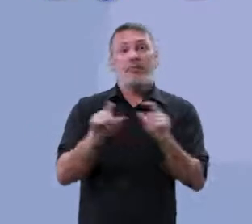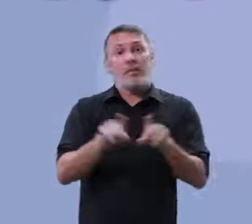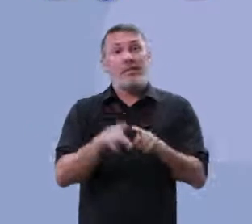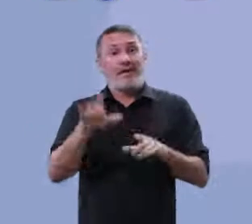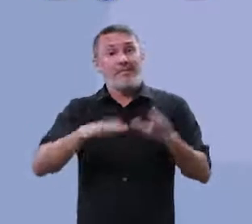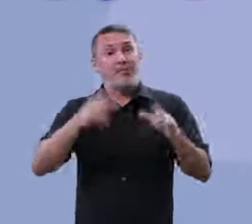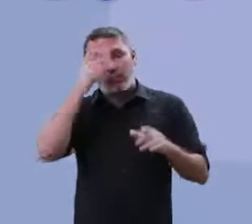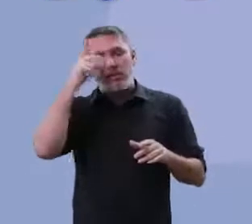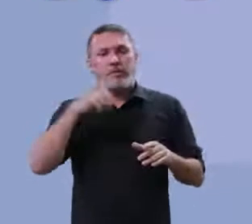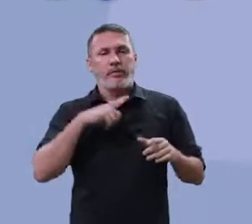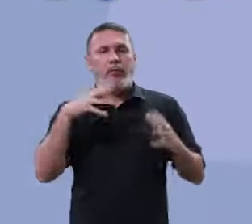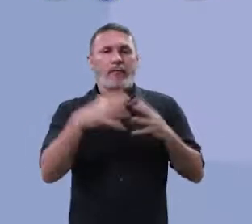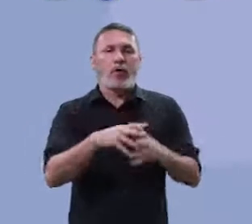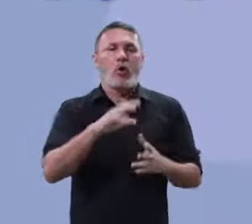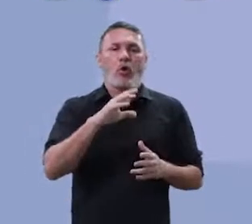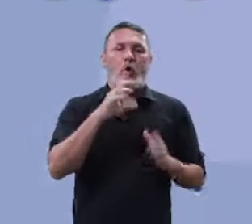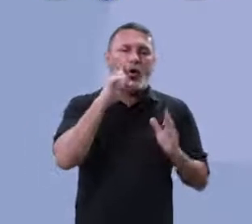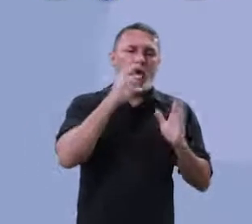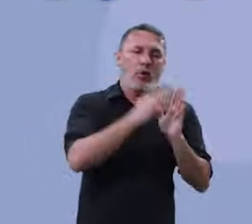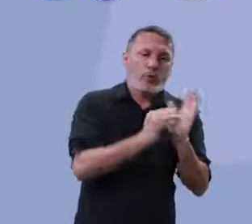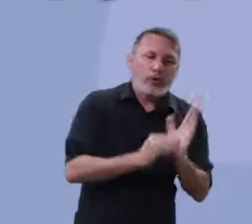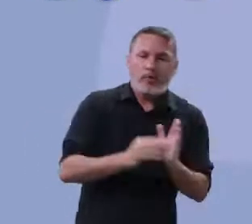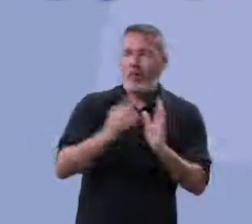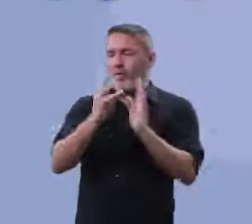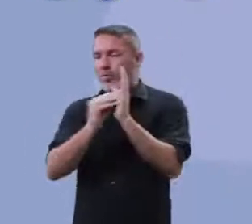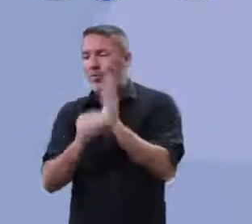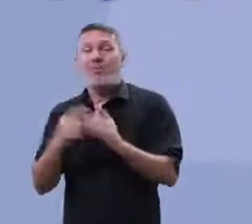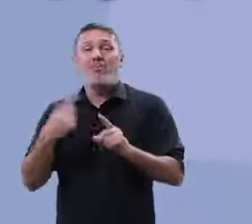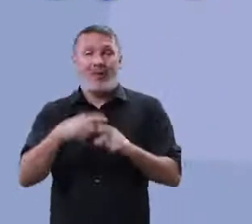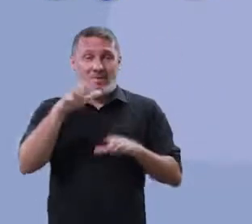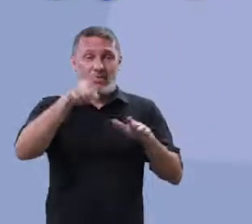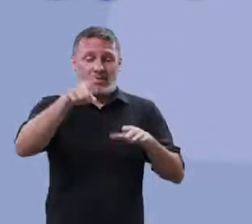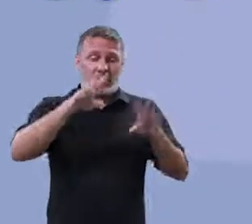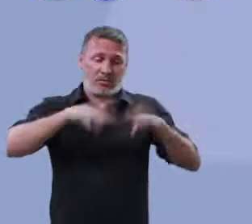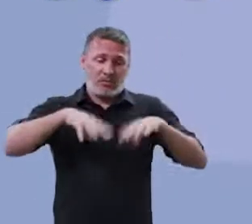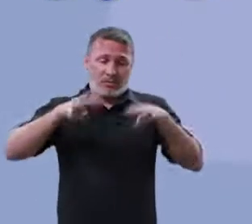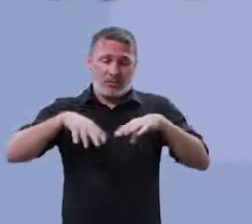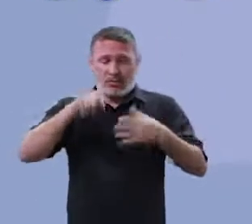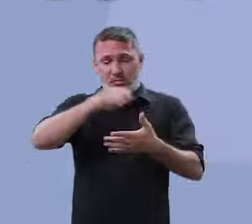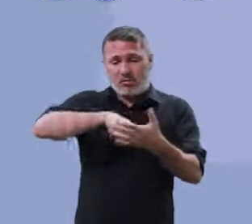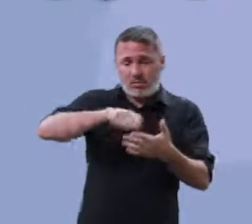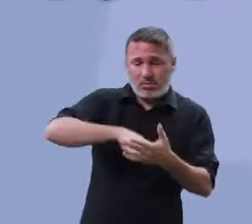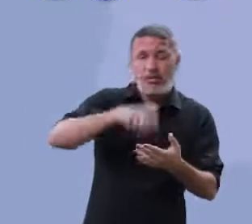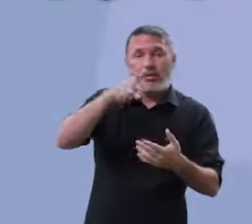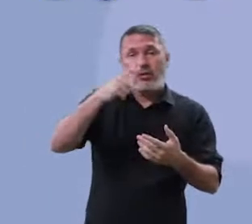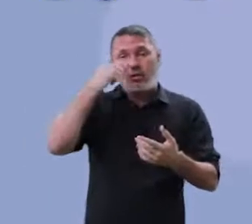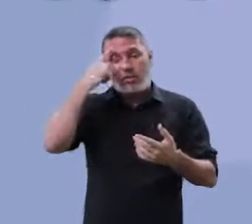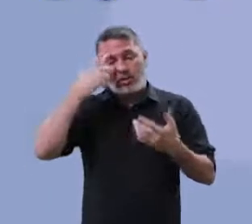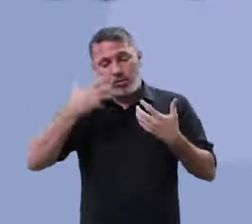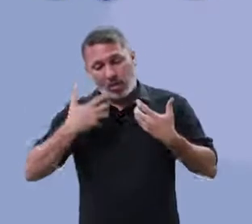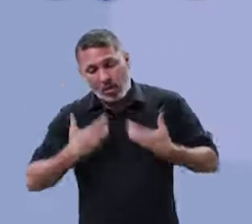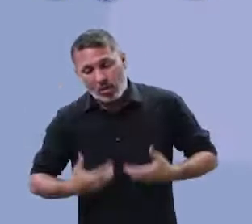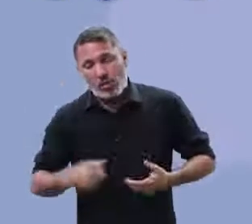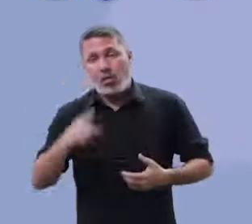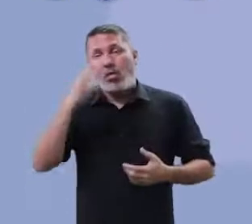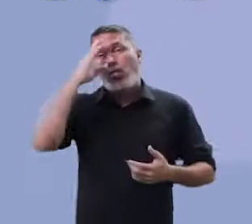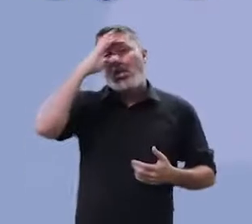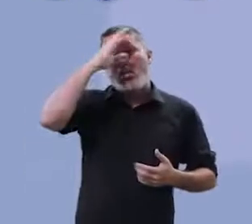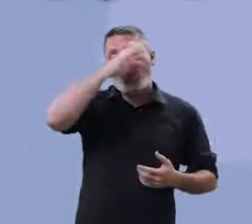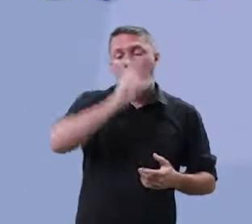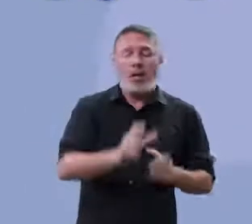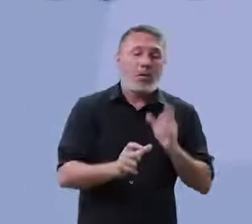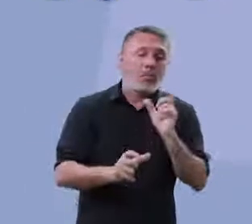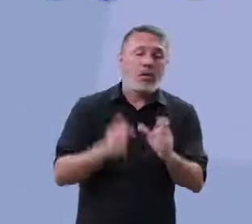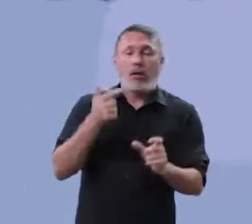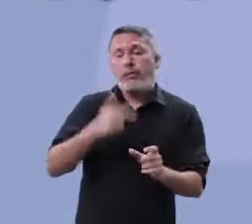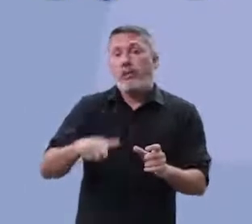Principalmente, às vezes, a sua mente tá tão cansada e você acaba escrevendo duas palavras.